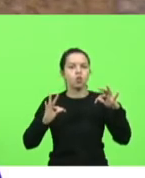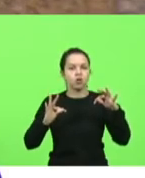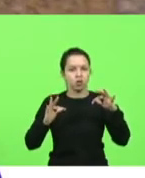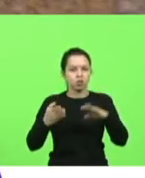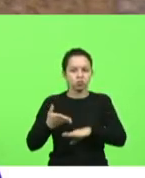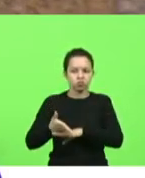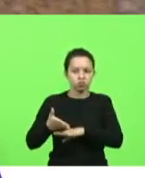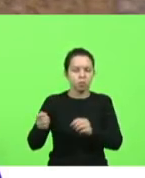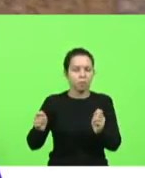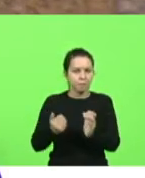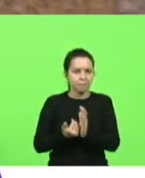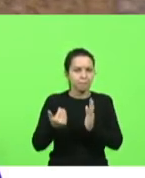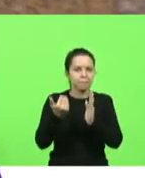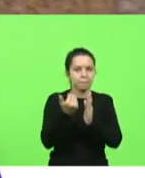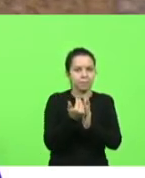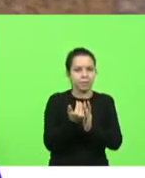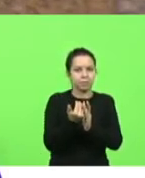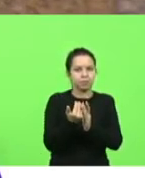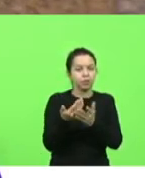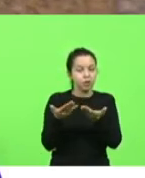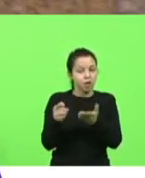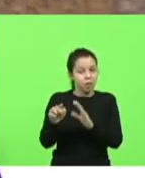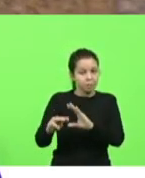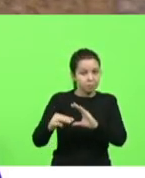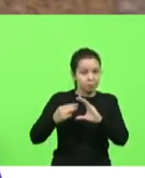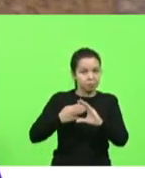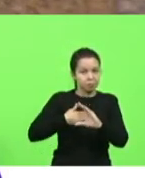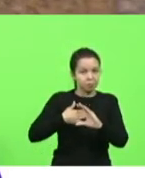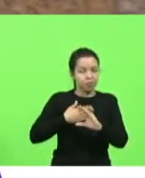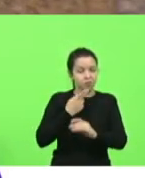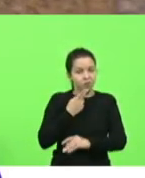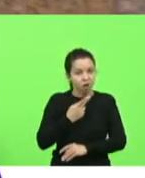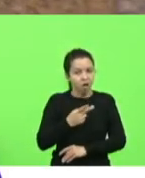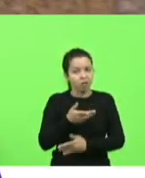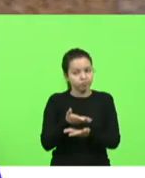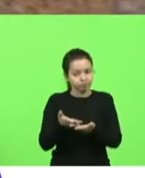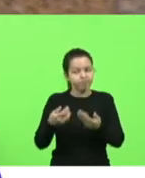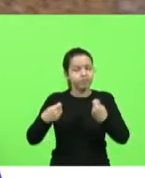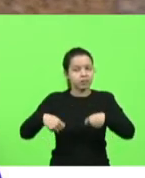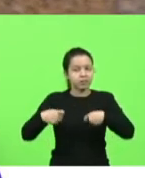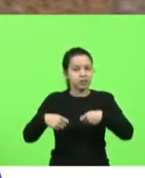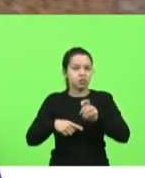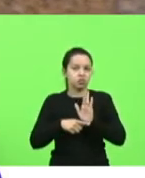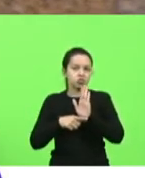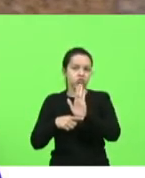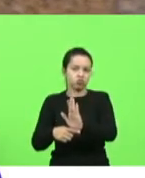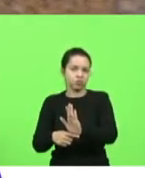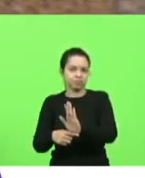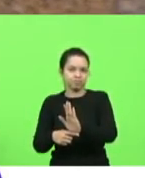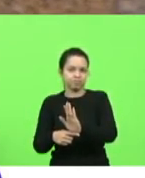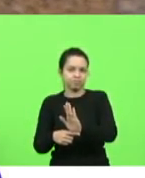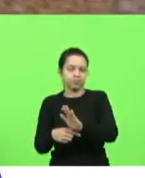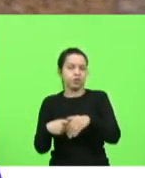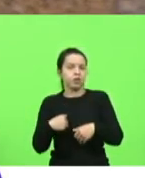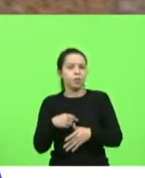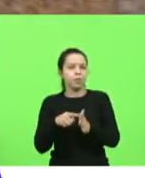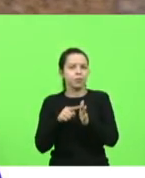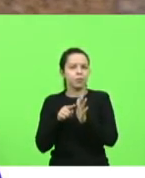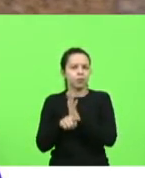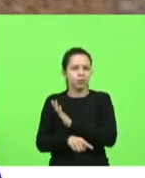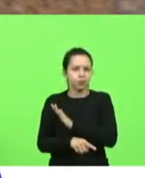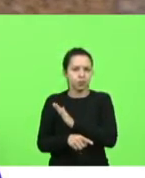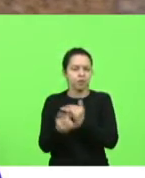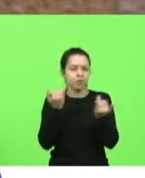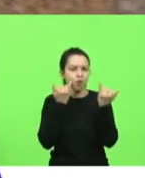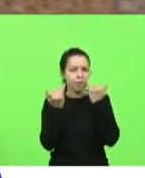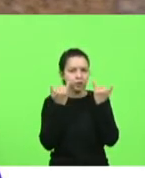Majorca precisa São Francisco precisa de ajuda ali aí eu pergunto nós recebemos informações relativas ao porto